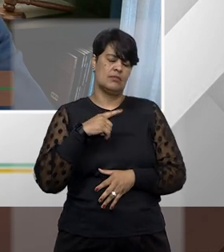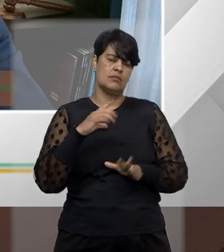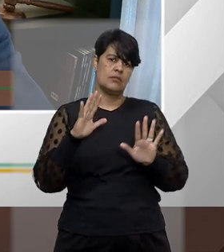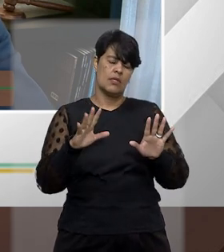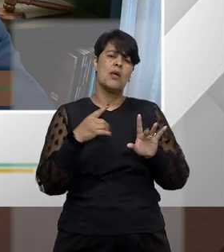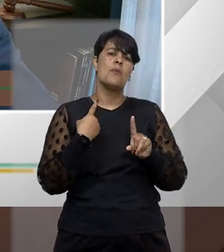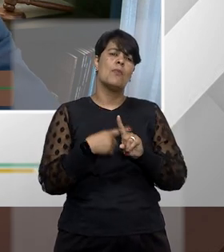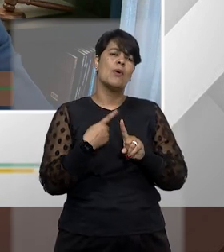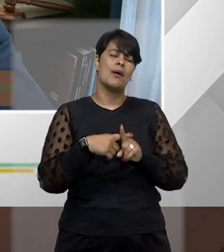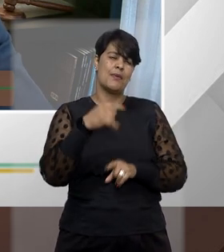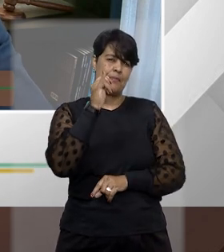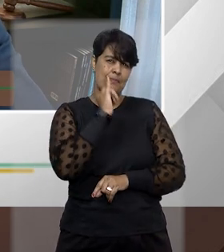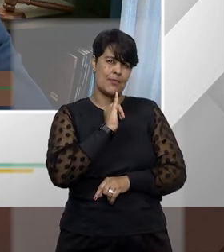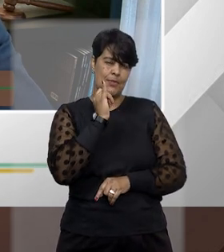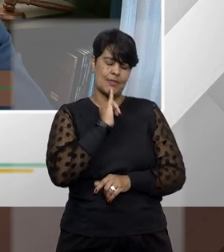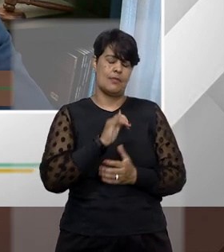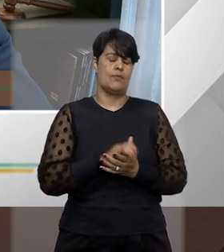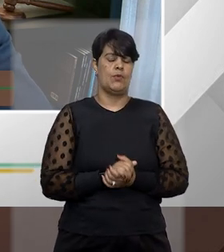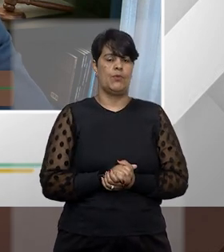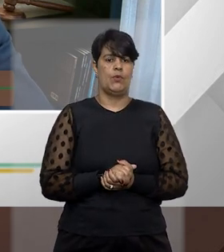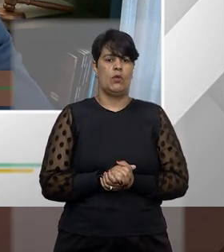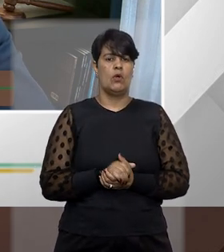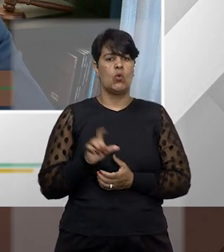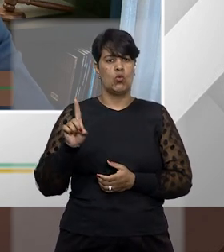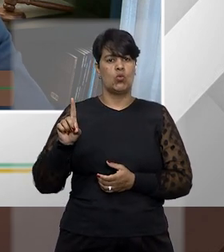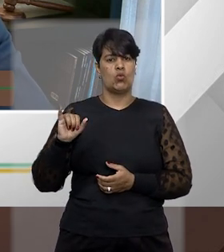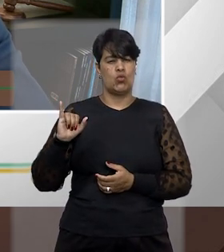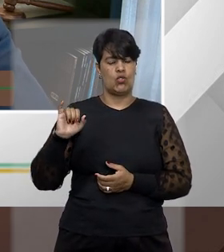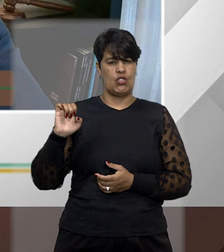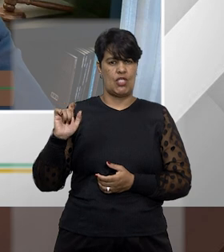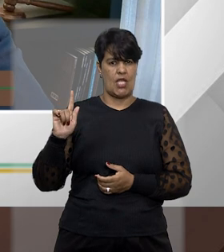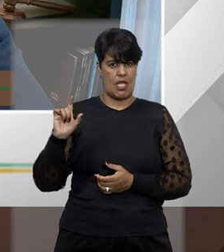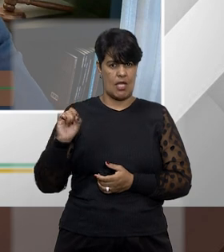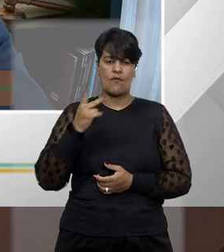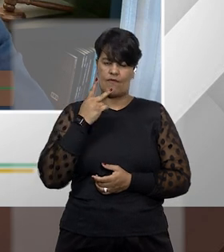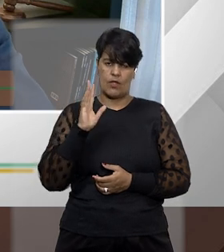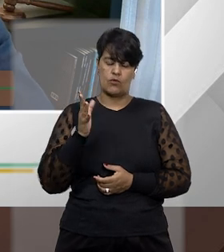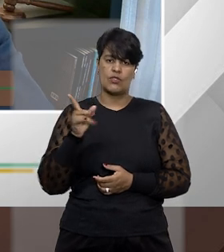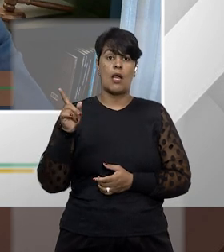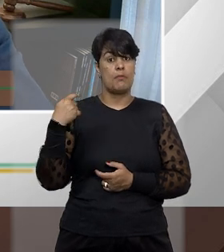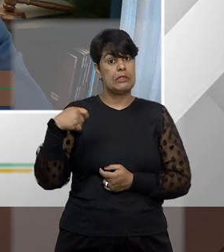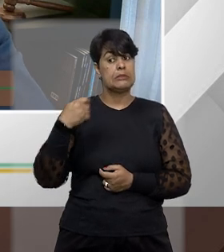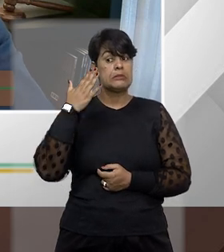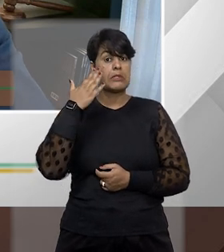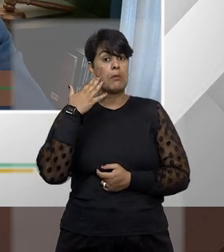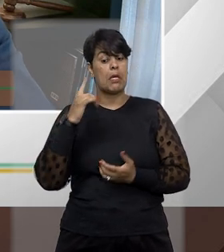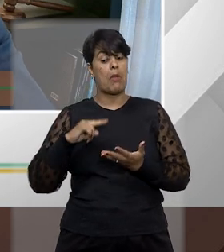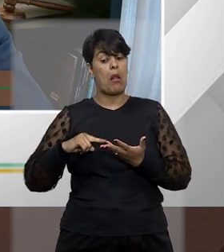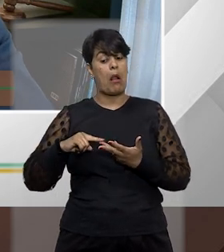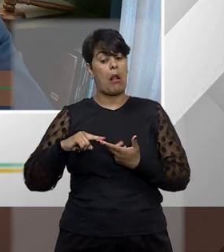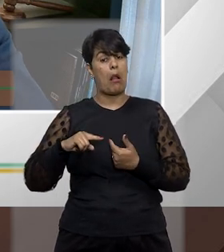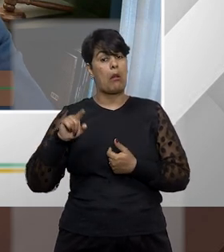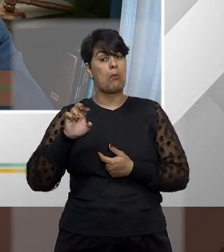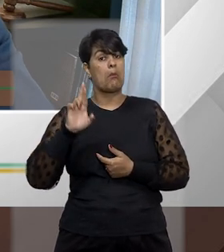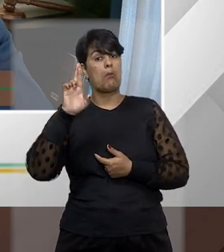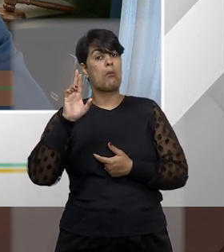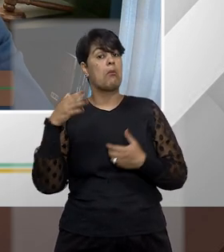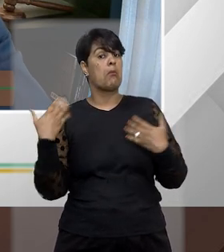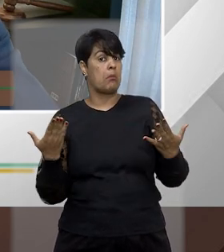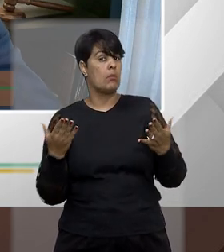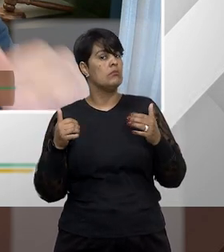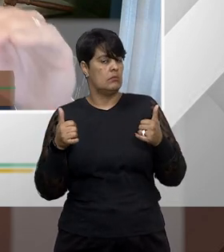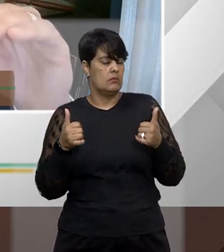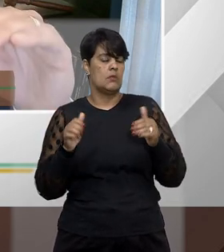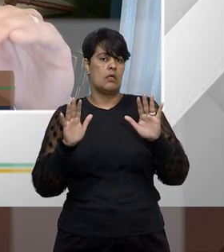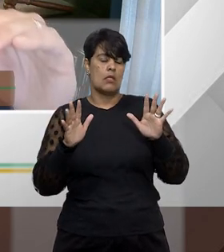porque primeiro como bem pontuou aí já disse o doutor Diego temos que ver a qualidade daquela autoridade né